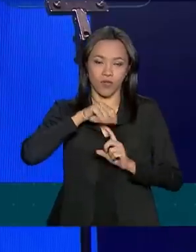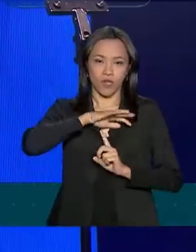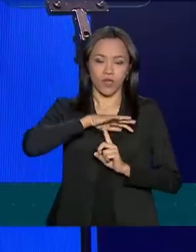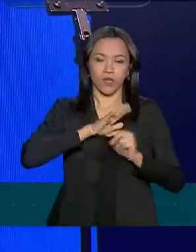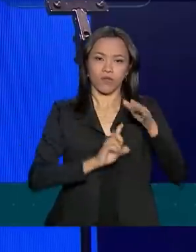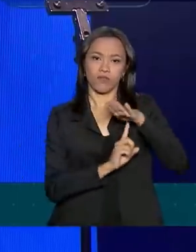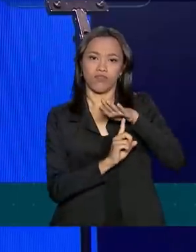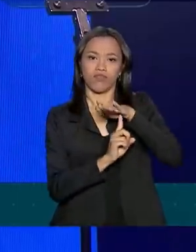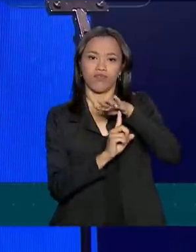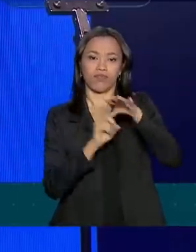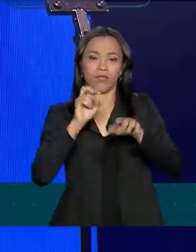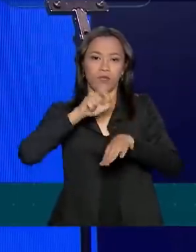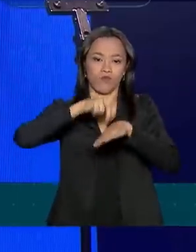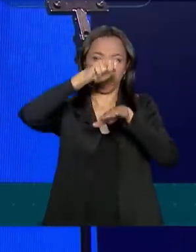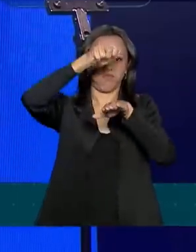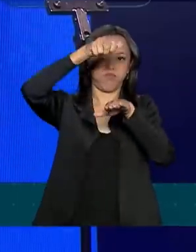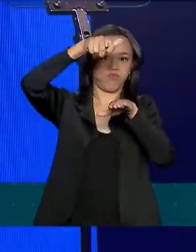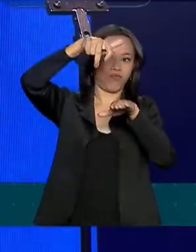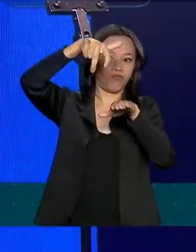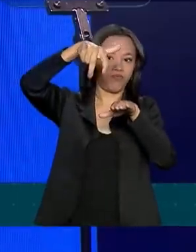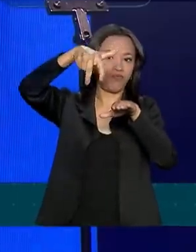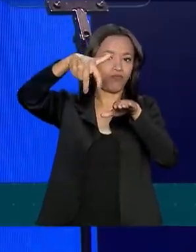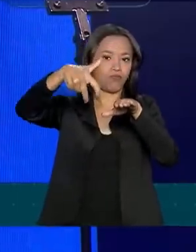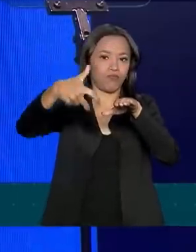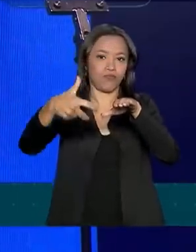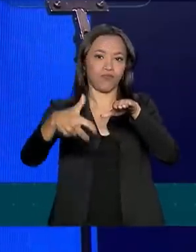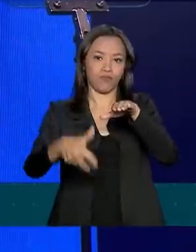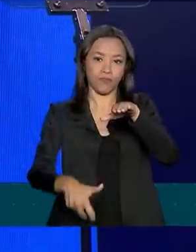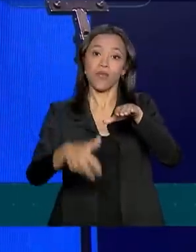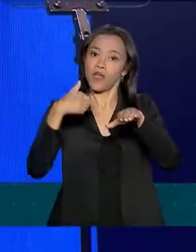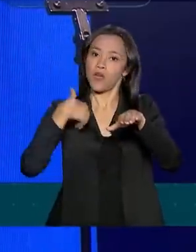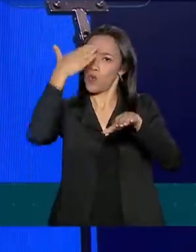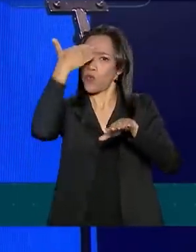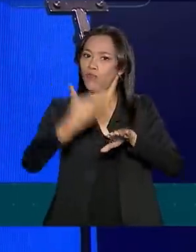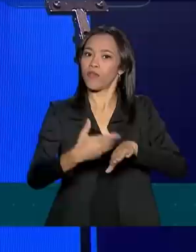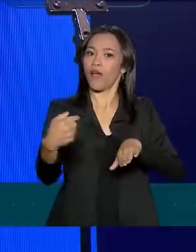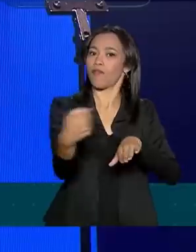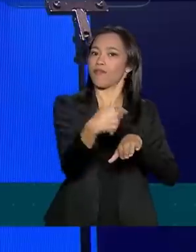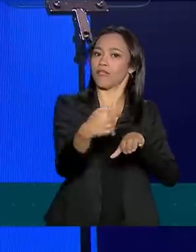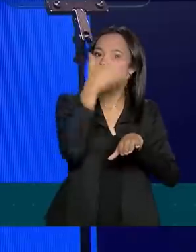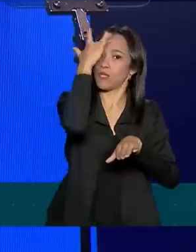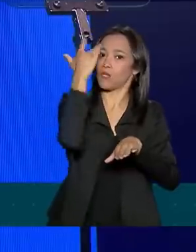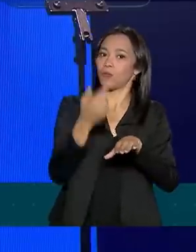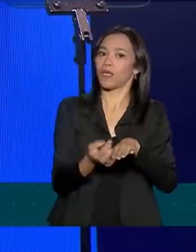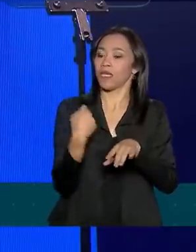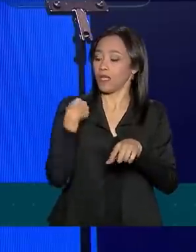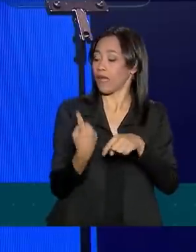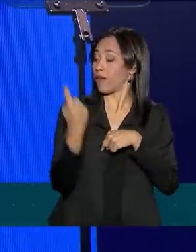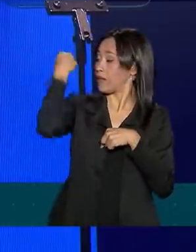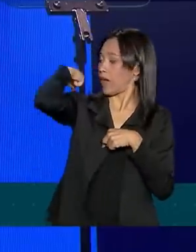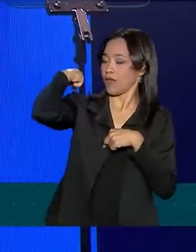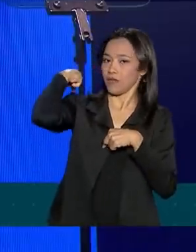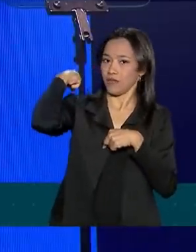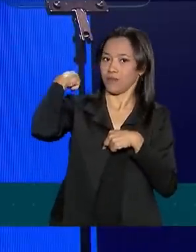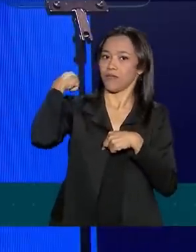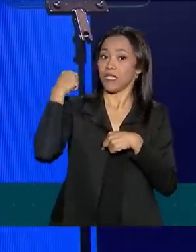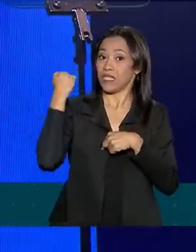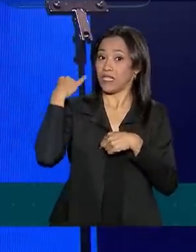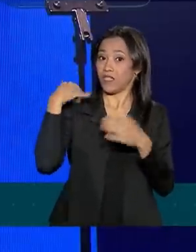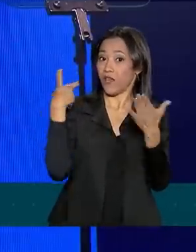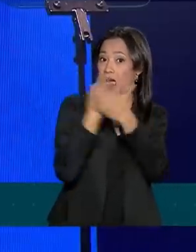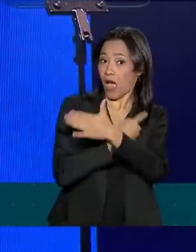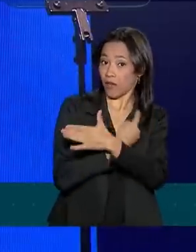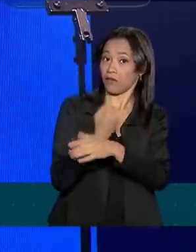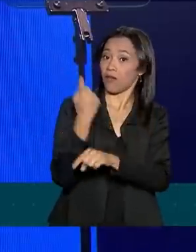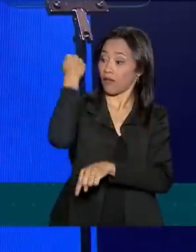estava atrás de mim? Na fila, no corredor da rampa para saltar. Se tivesse algo errado ali atrás, o meu